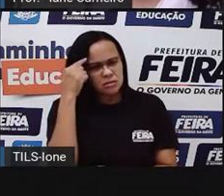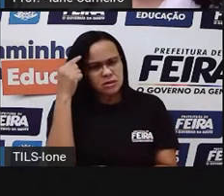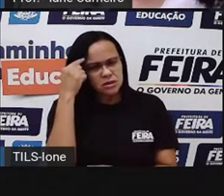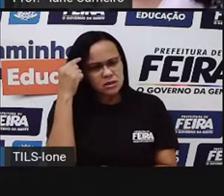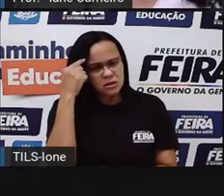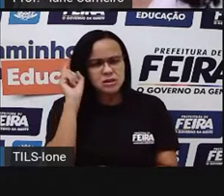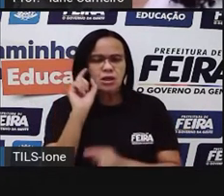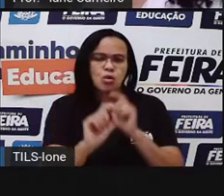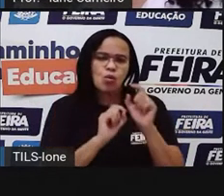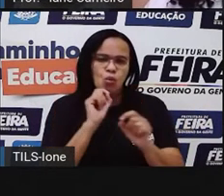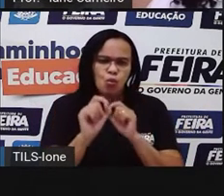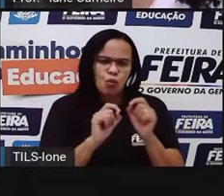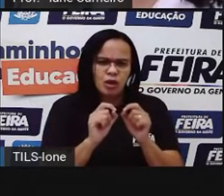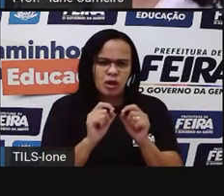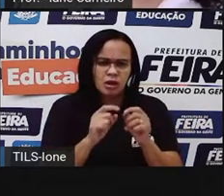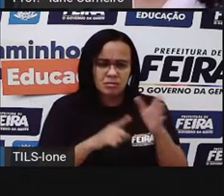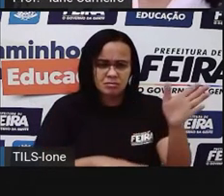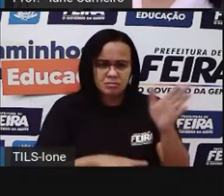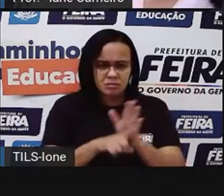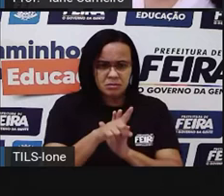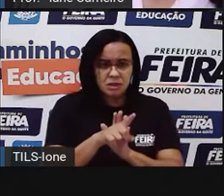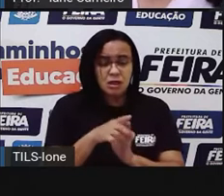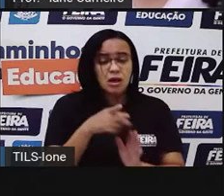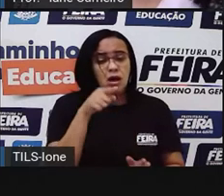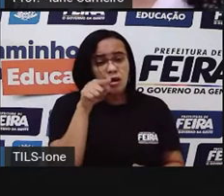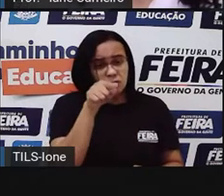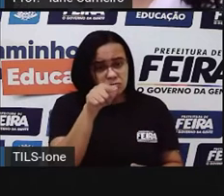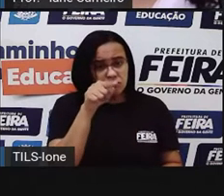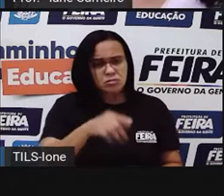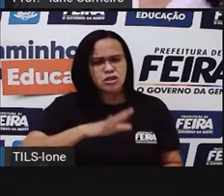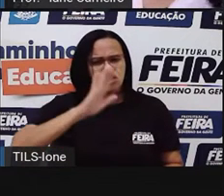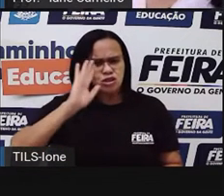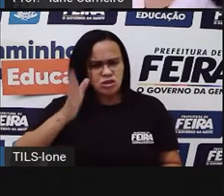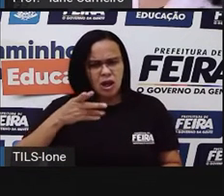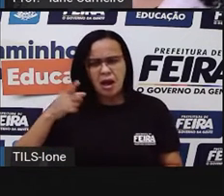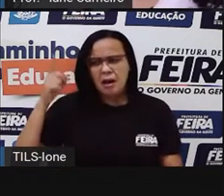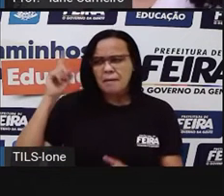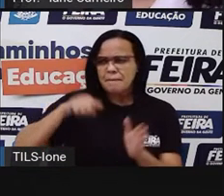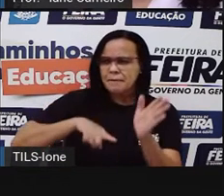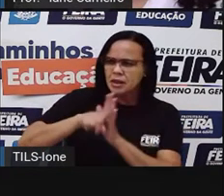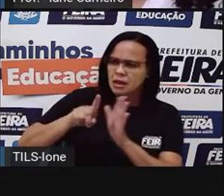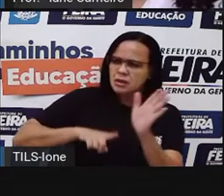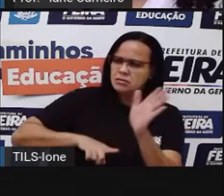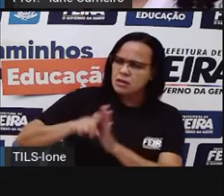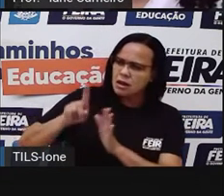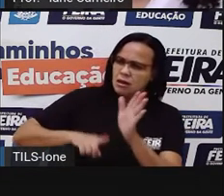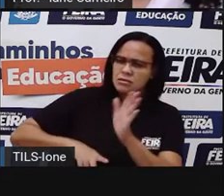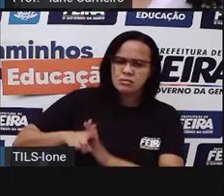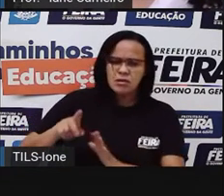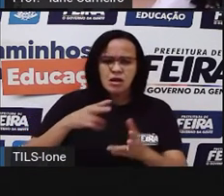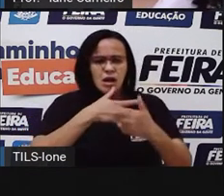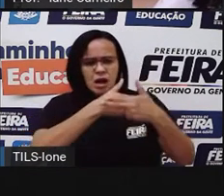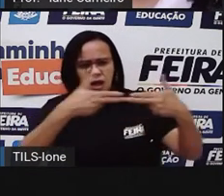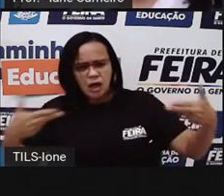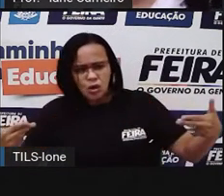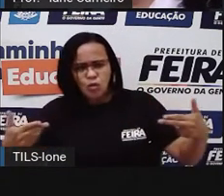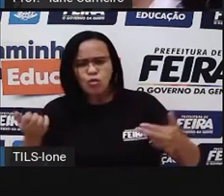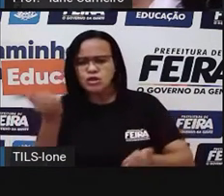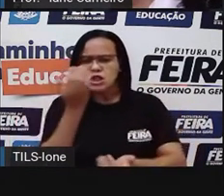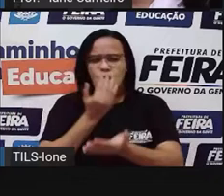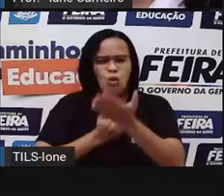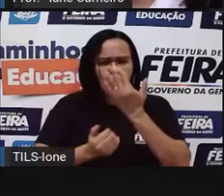Você já se perguntou de onde vêm os alimentos que consumimos na nossa casa, né? De onde vem o